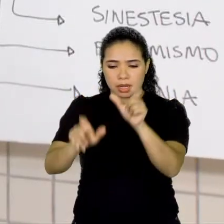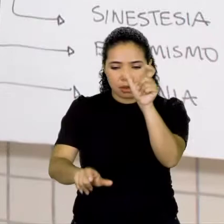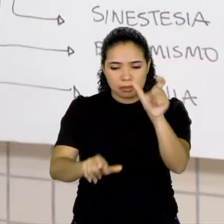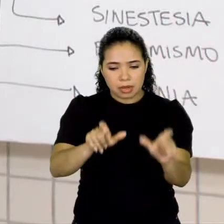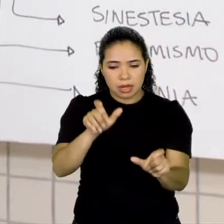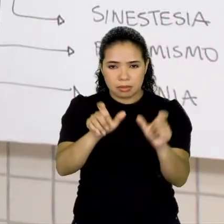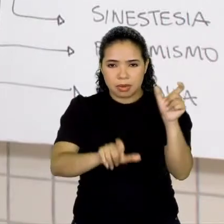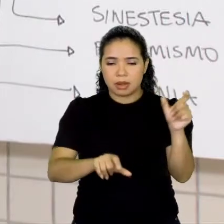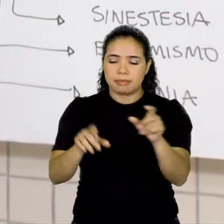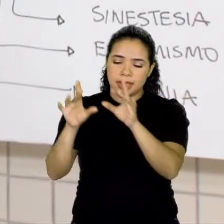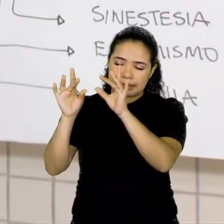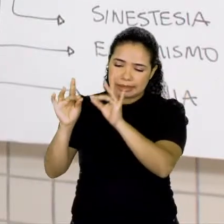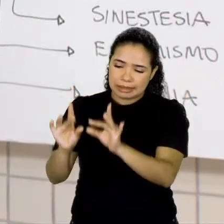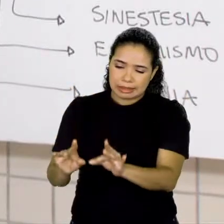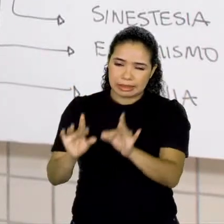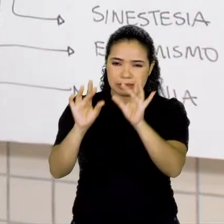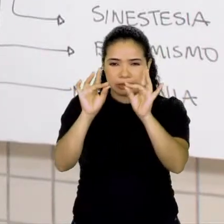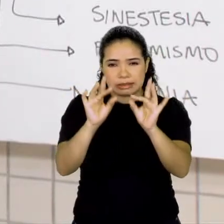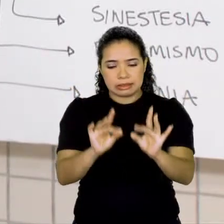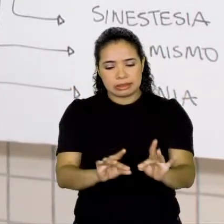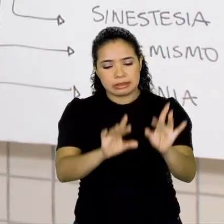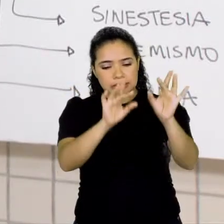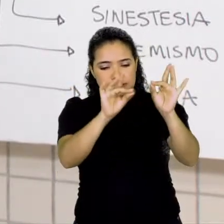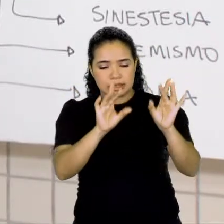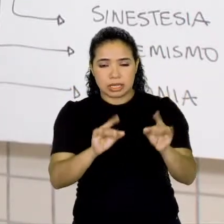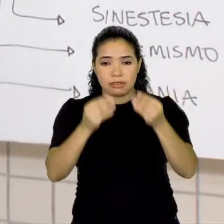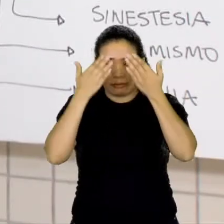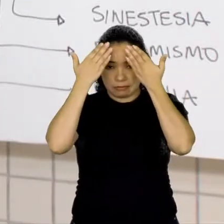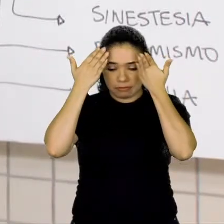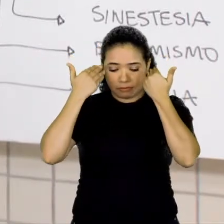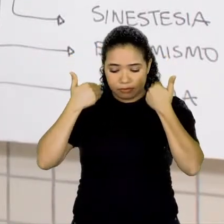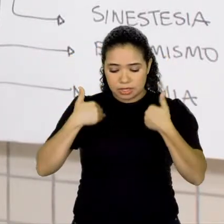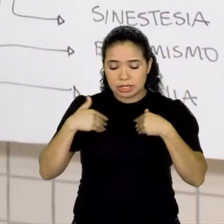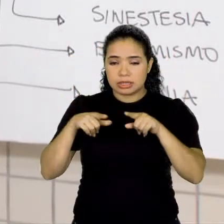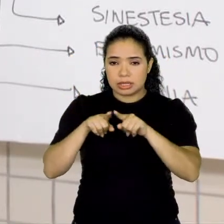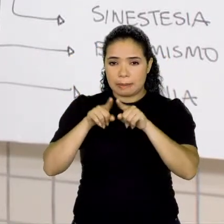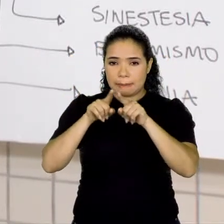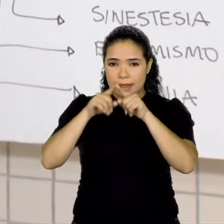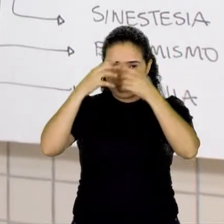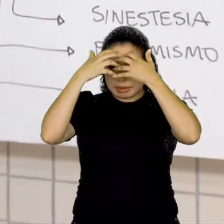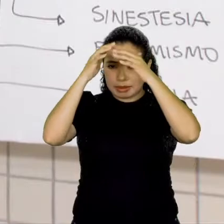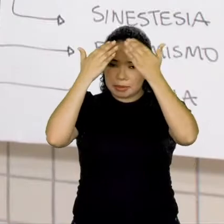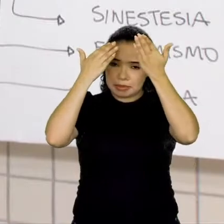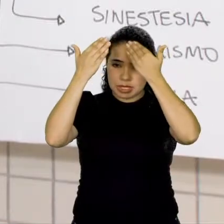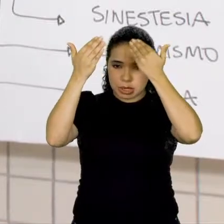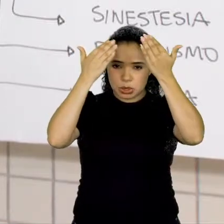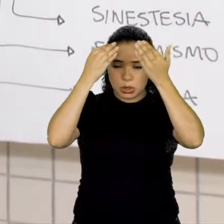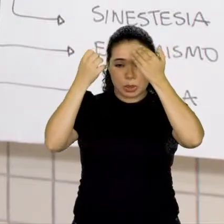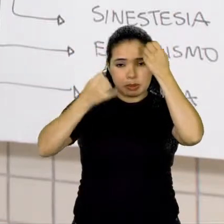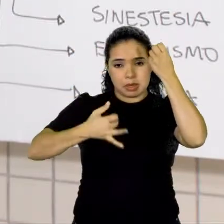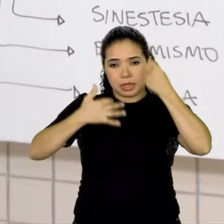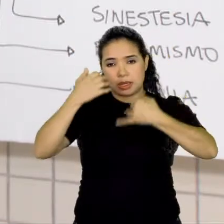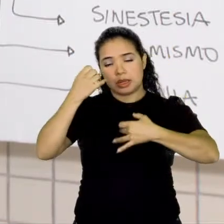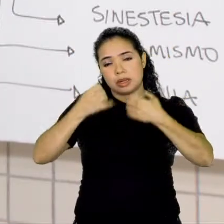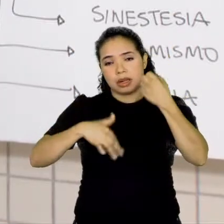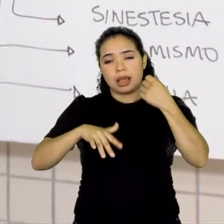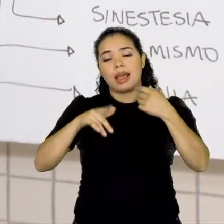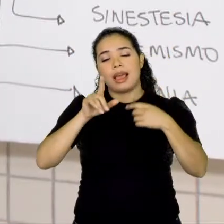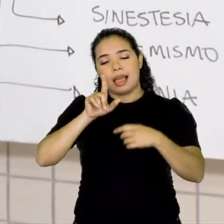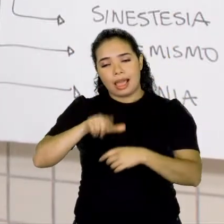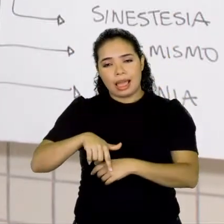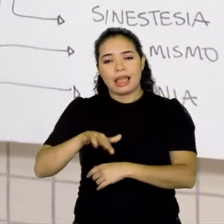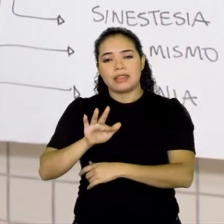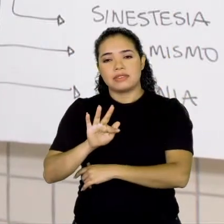nós vimos, tanto a descrição física como psicológica, ele vai recorrer muito de figuras de linguagem